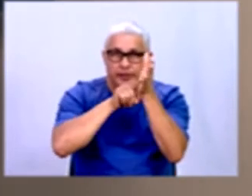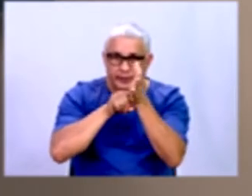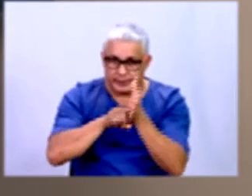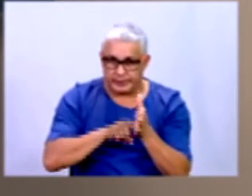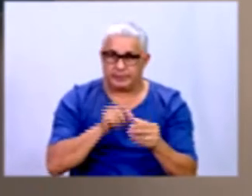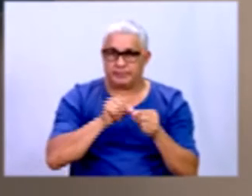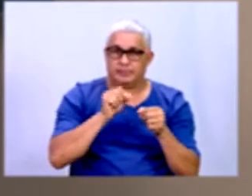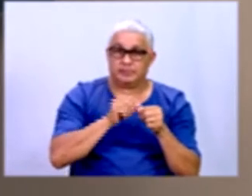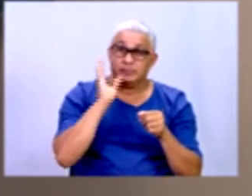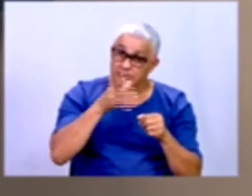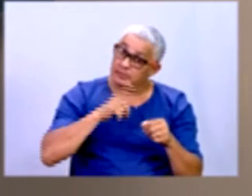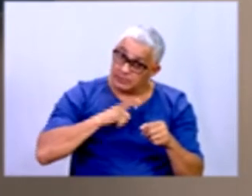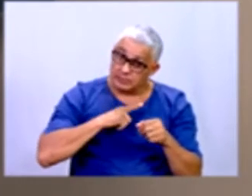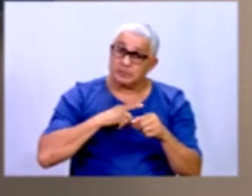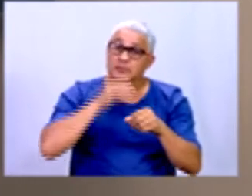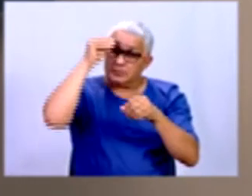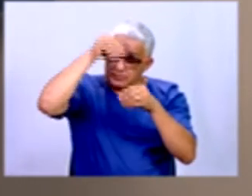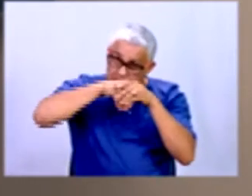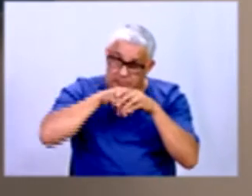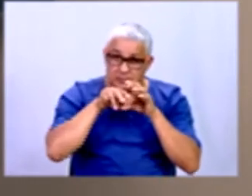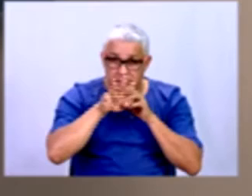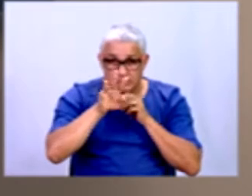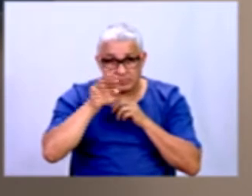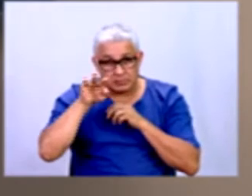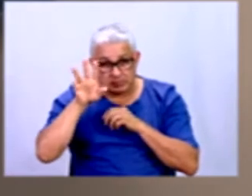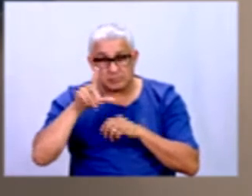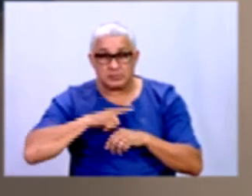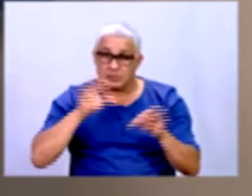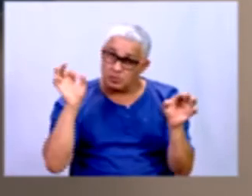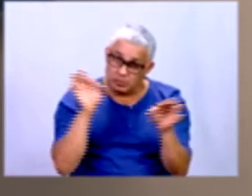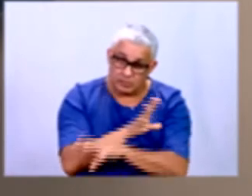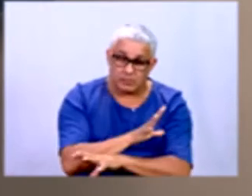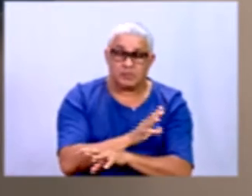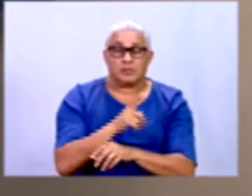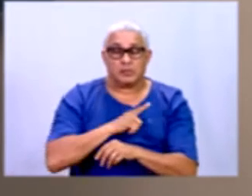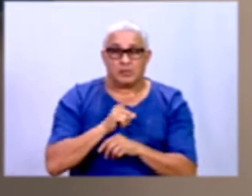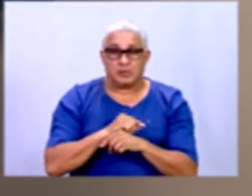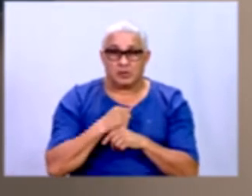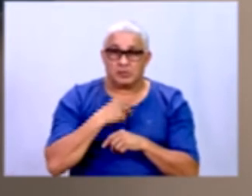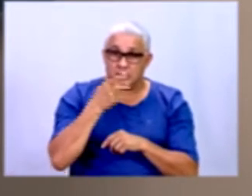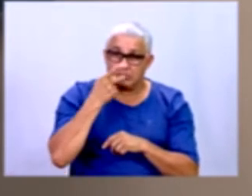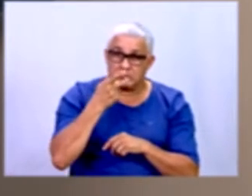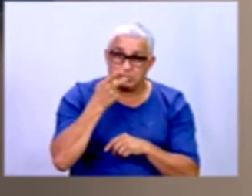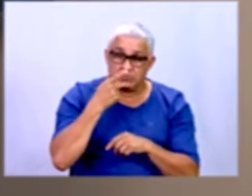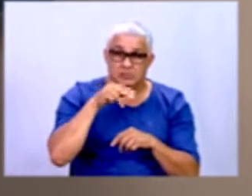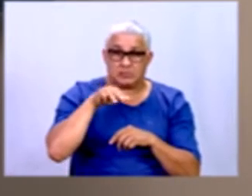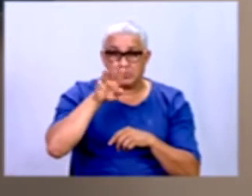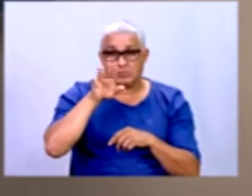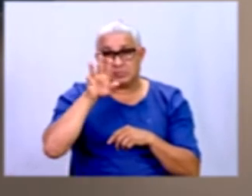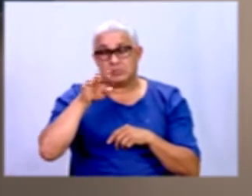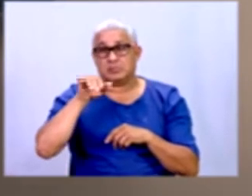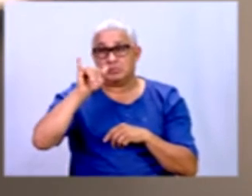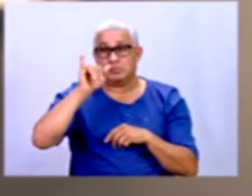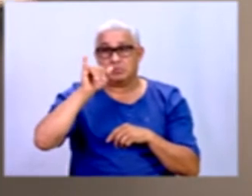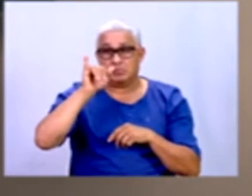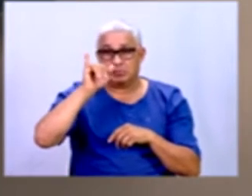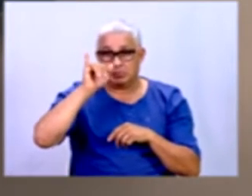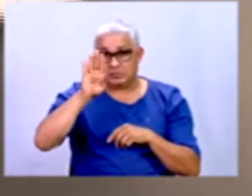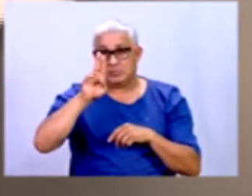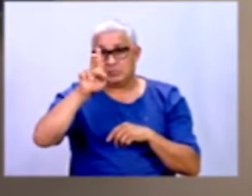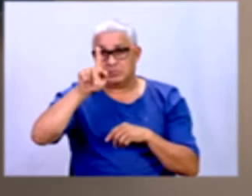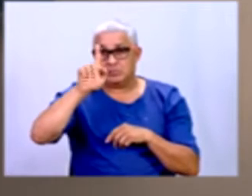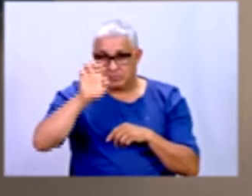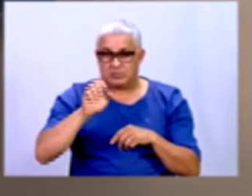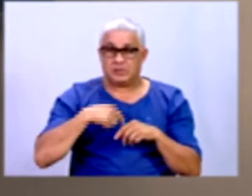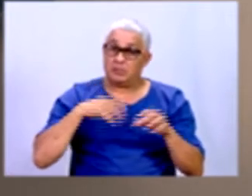isso aí já está no site, já tem essas pesquisas prontas, tá? Eu comentei com vocês aqui no site do IBGE. Então, são essas taxas